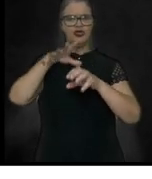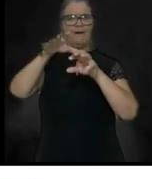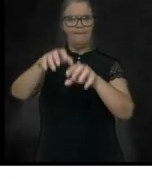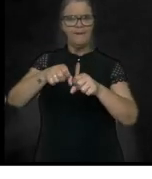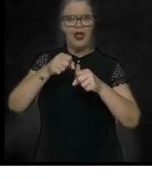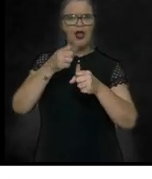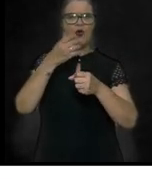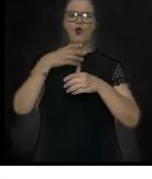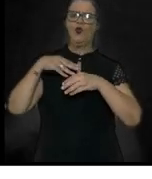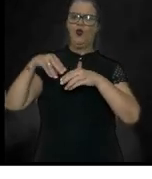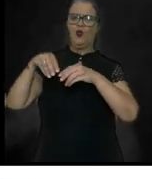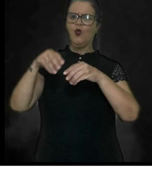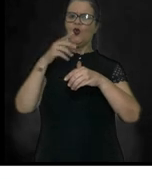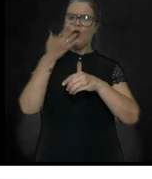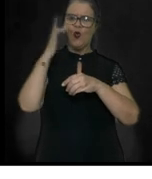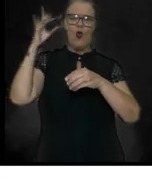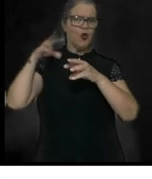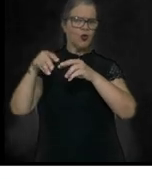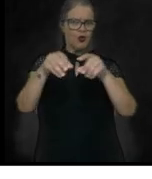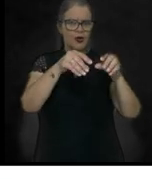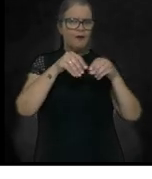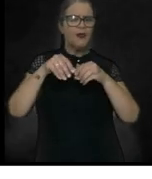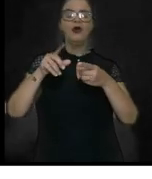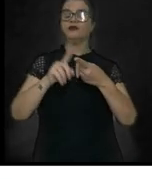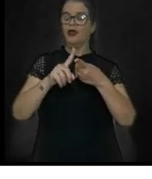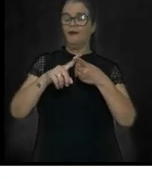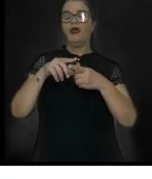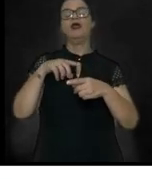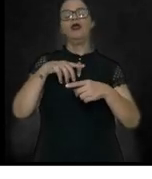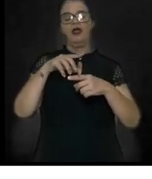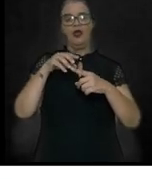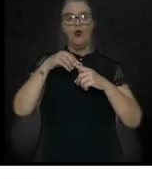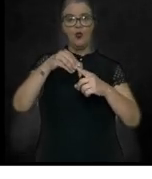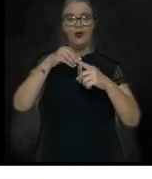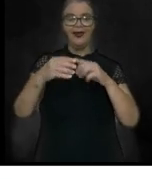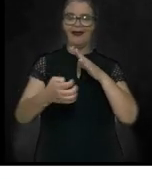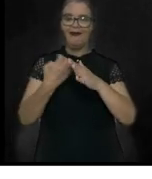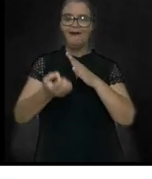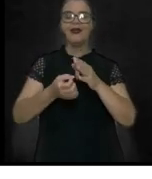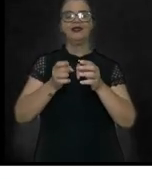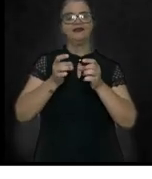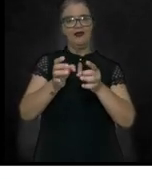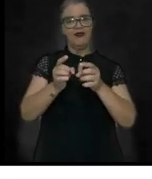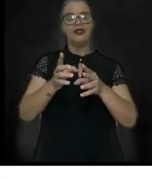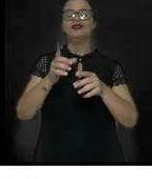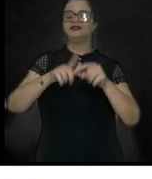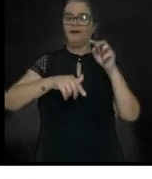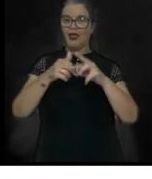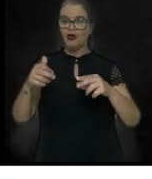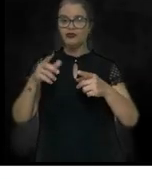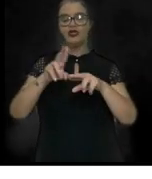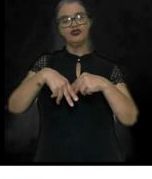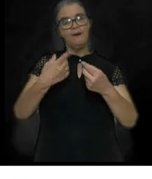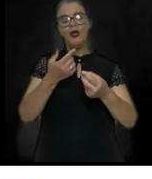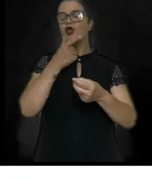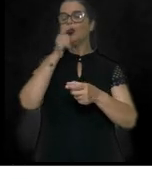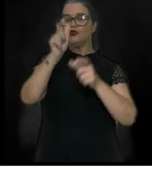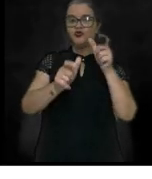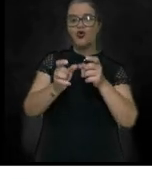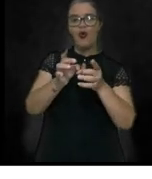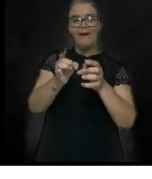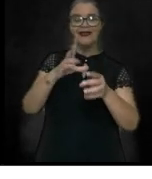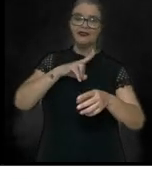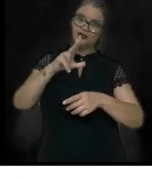monopolo das principais mercadorias pelos comerciantes portugueses. Quer dizer, o